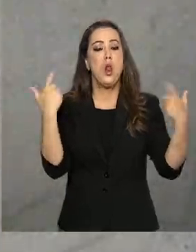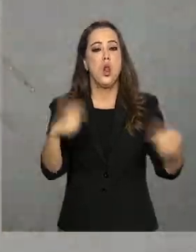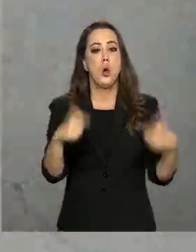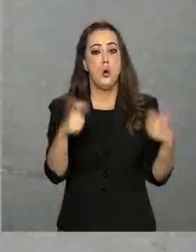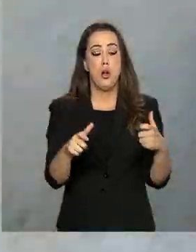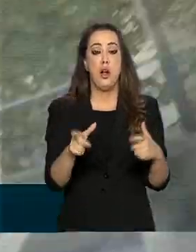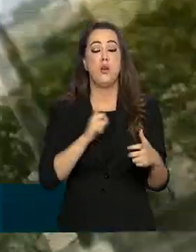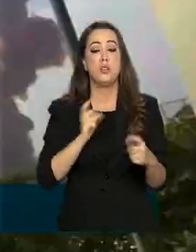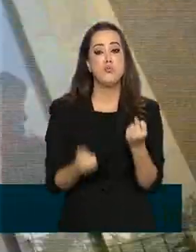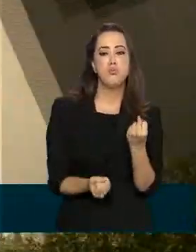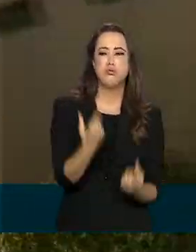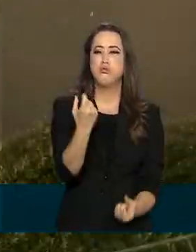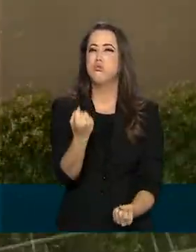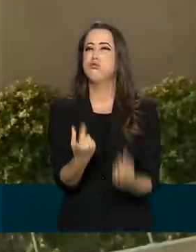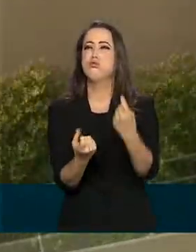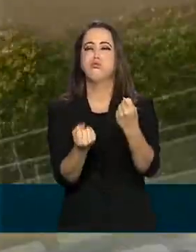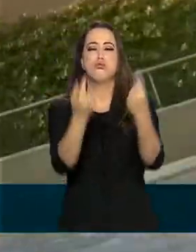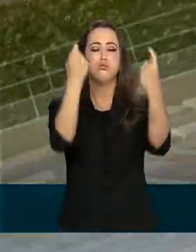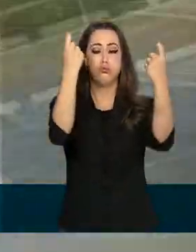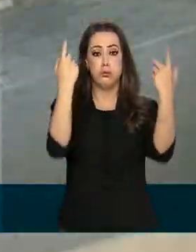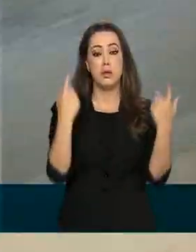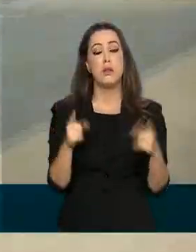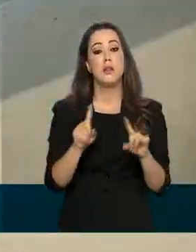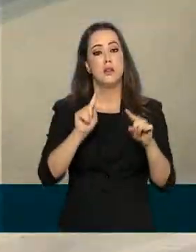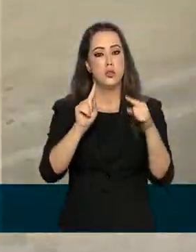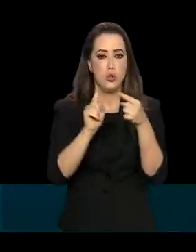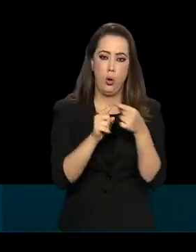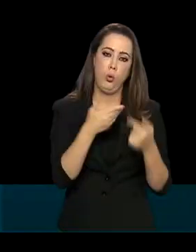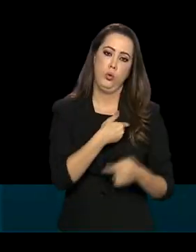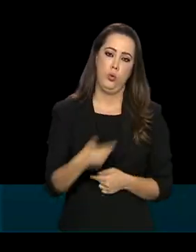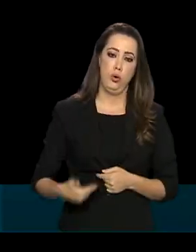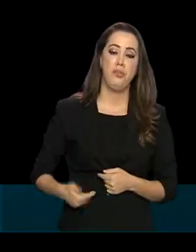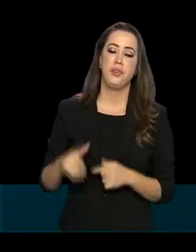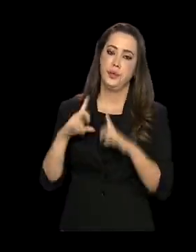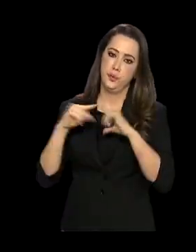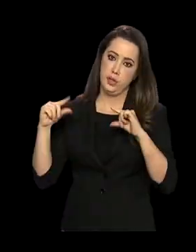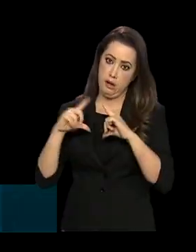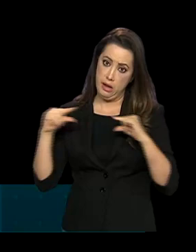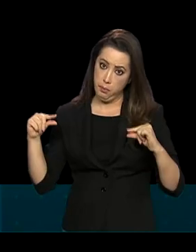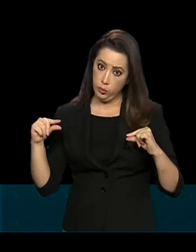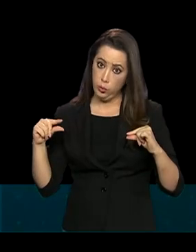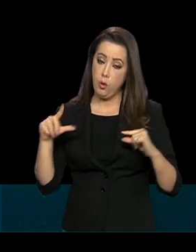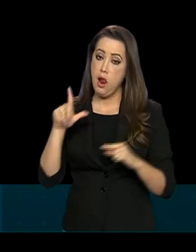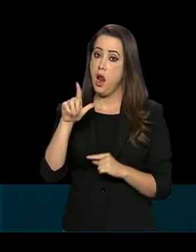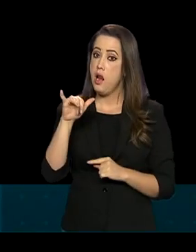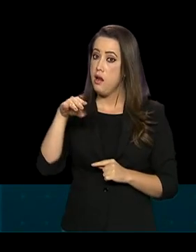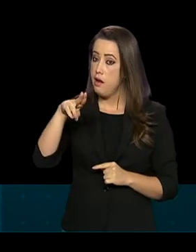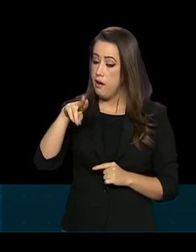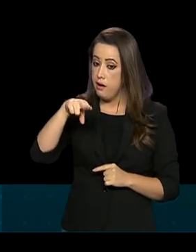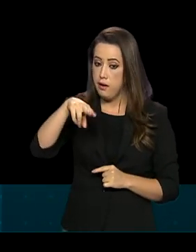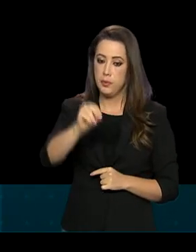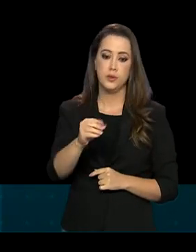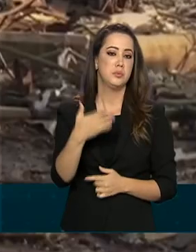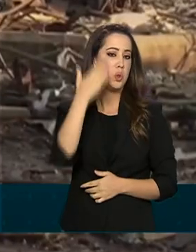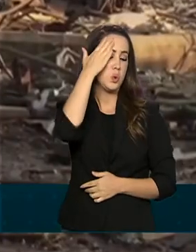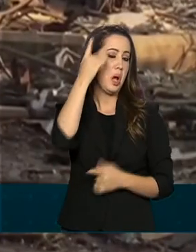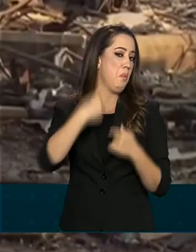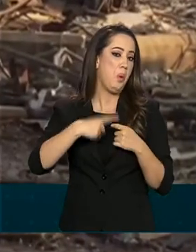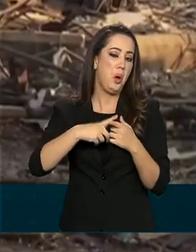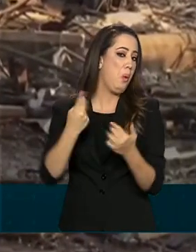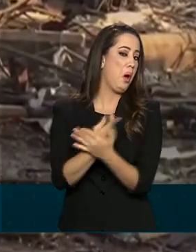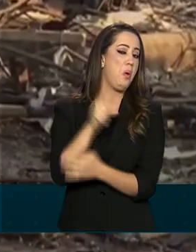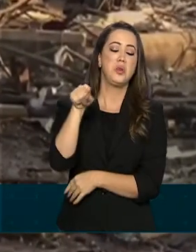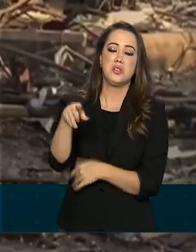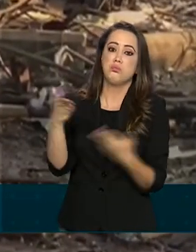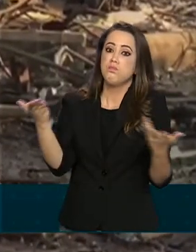fogos de artifício, segundo informações do governo local. As causas do incidente ainda não foram divulgadas. De